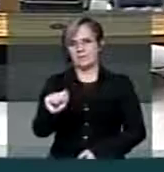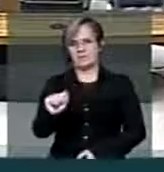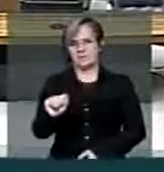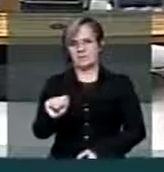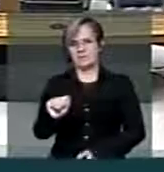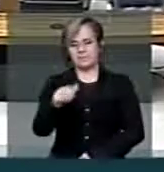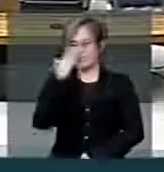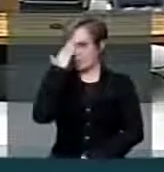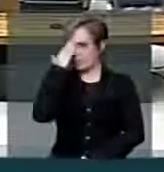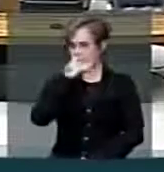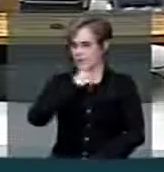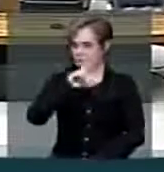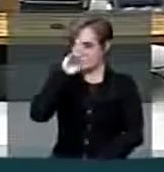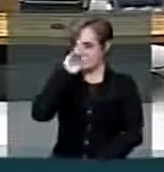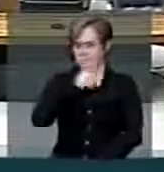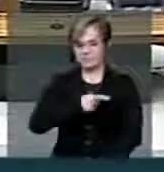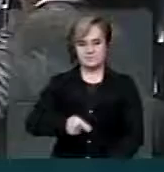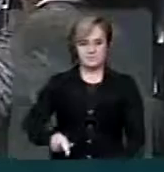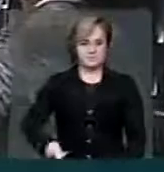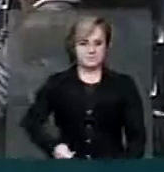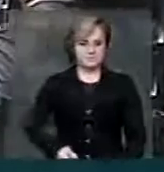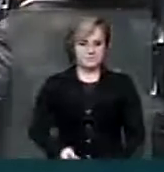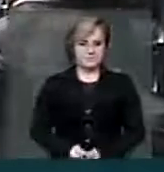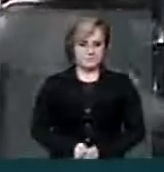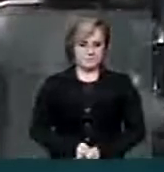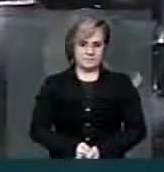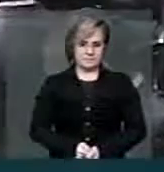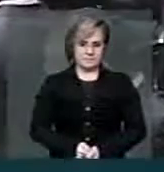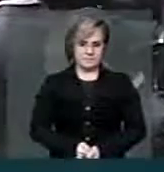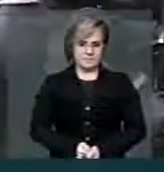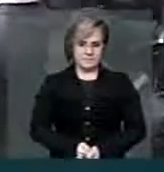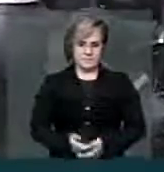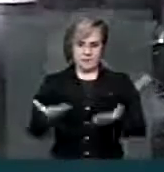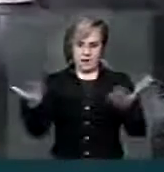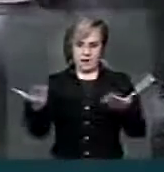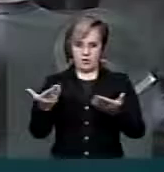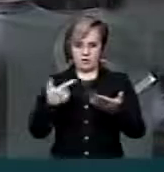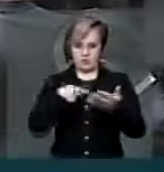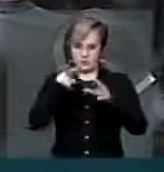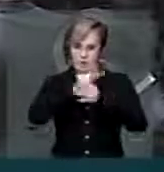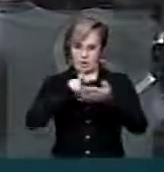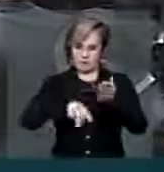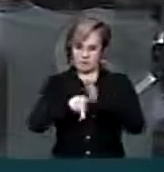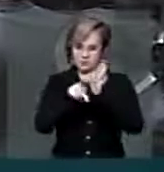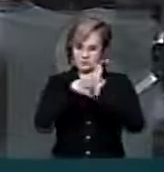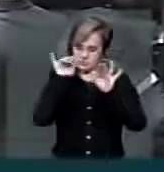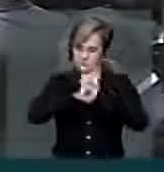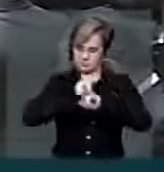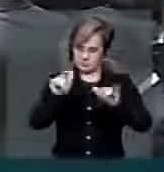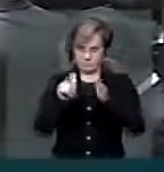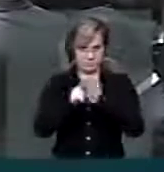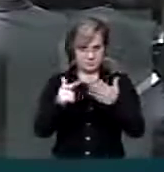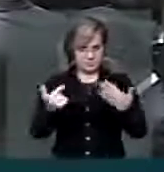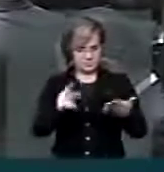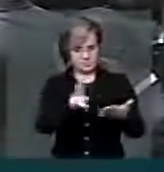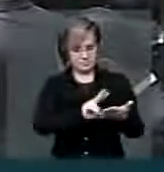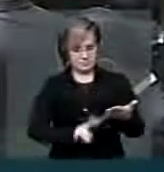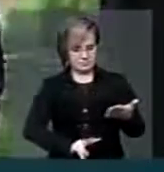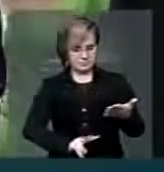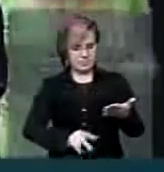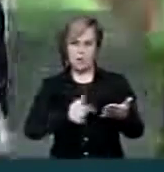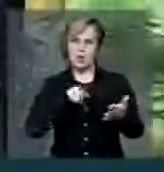Obrigado, presidente. Hoje eu, lendo as notícias do dia, eu